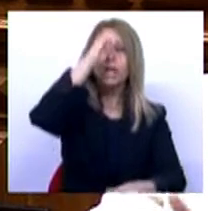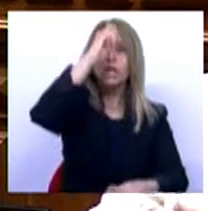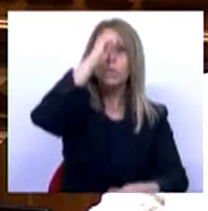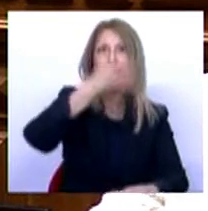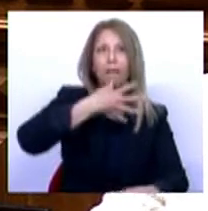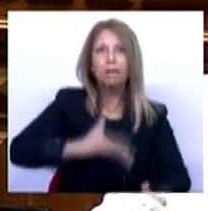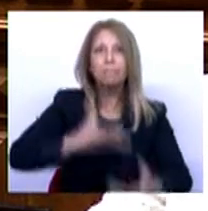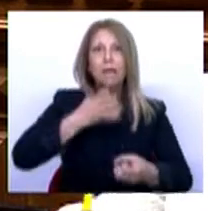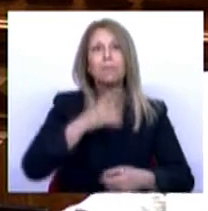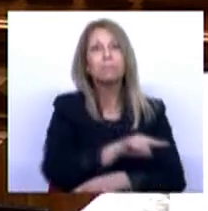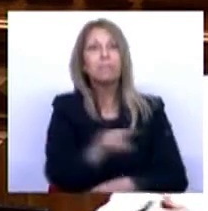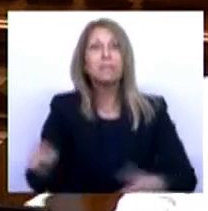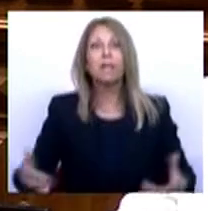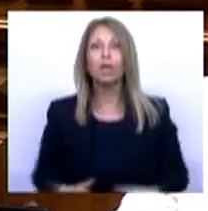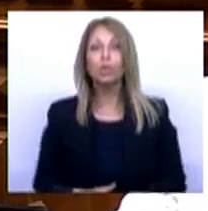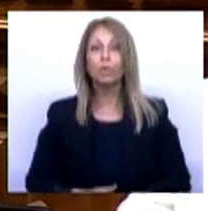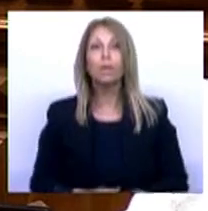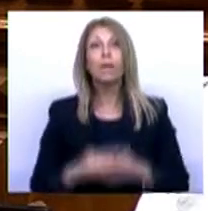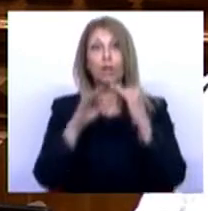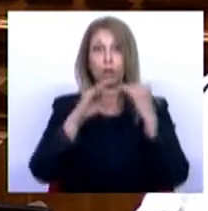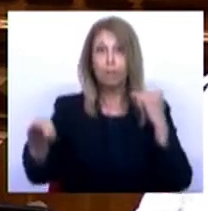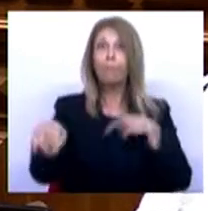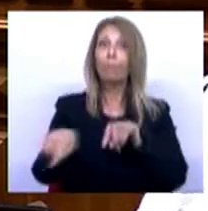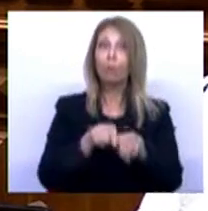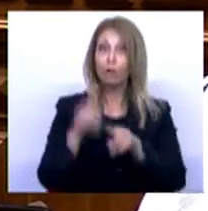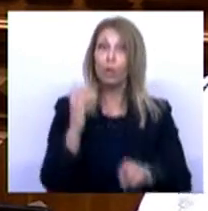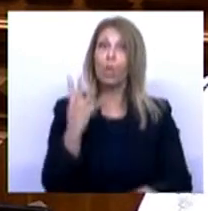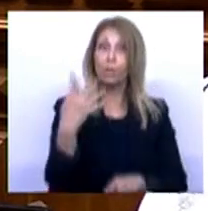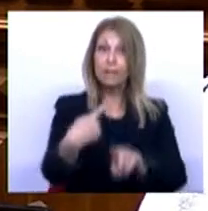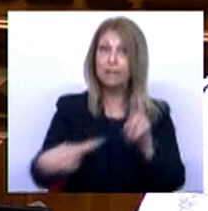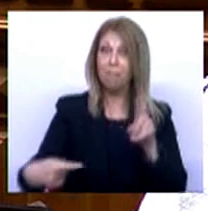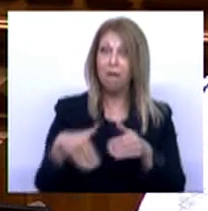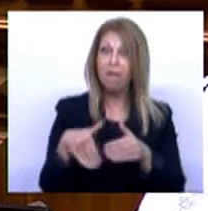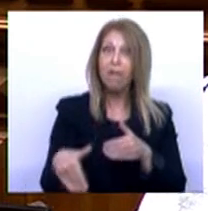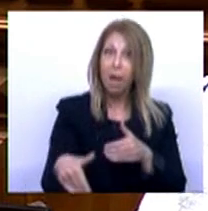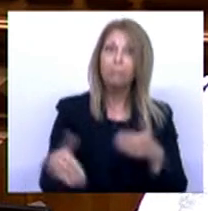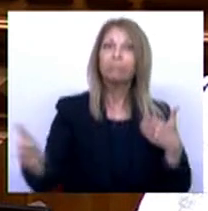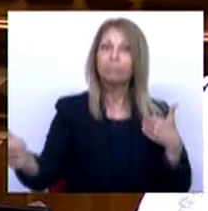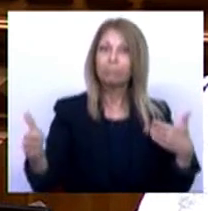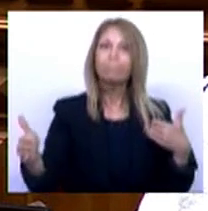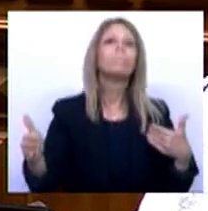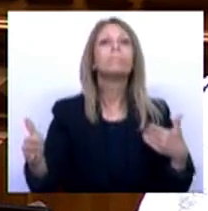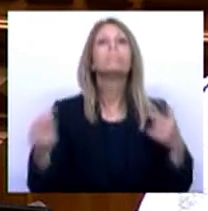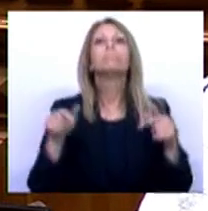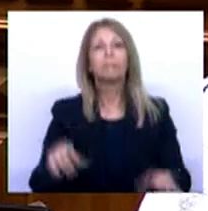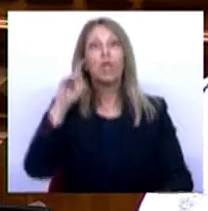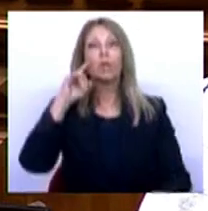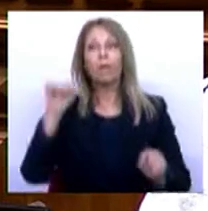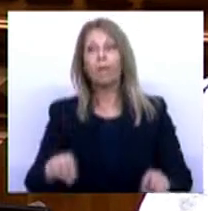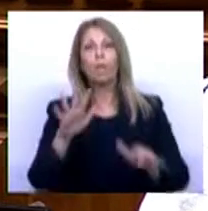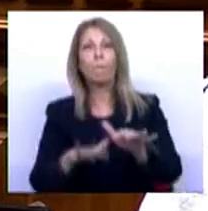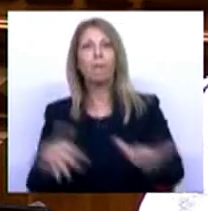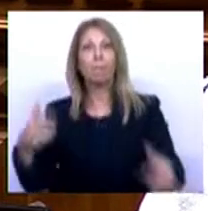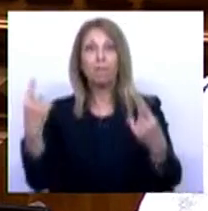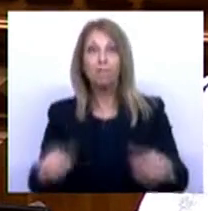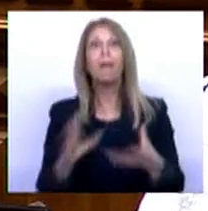política, a estabilidade política dos próximos quatro anos e meio, é assegurada por este Parlamento, por esta